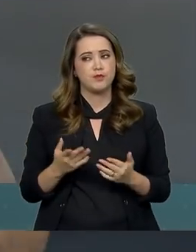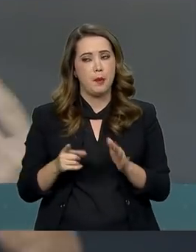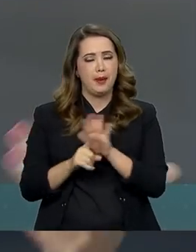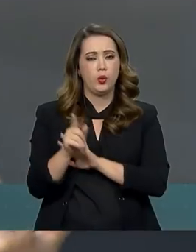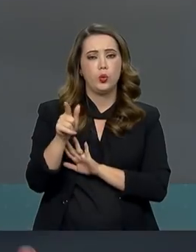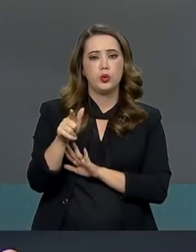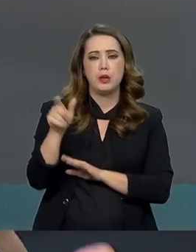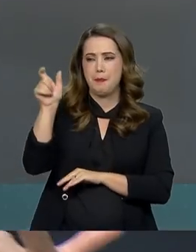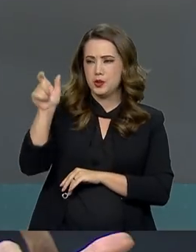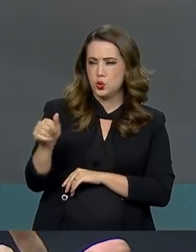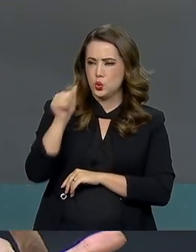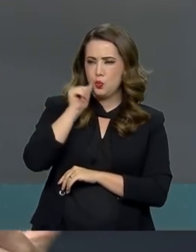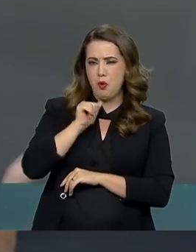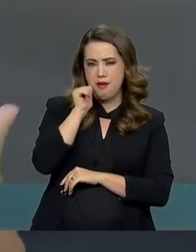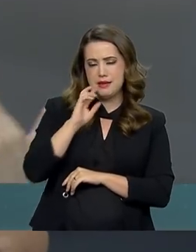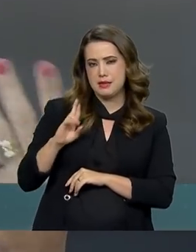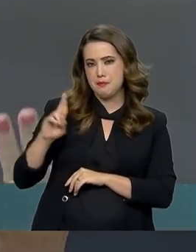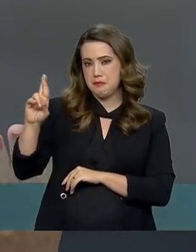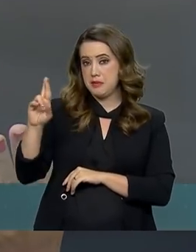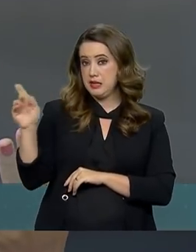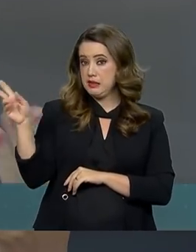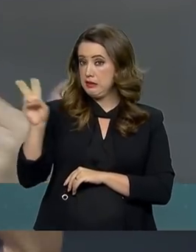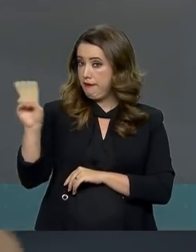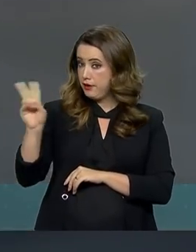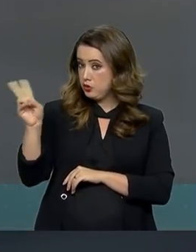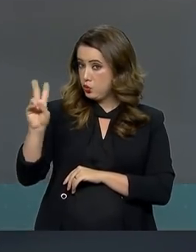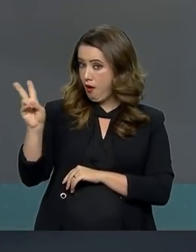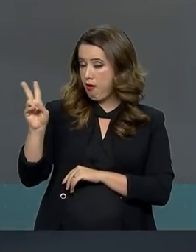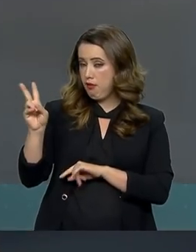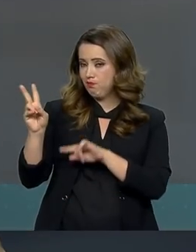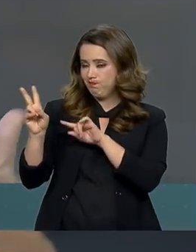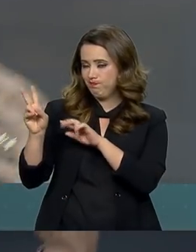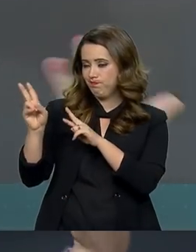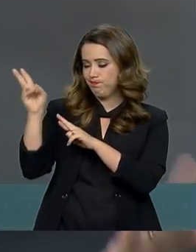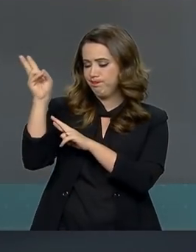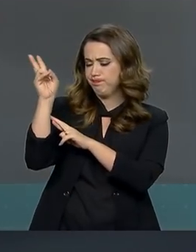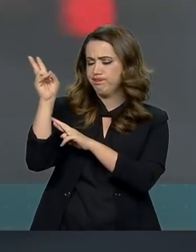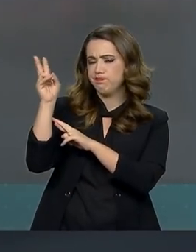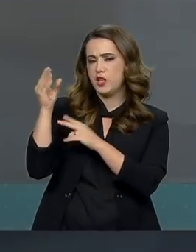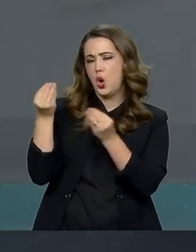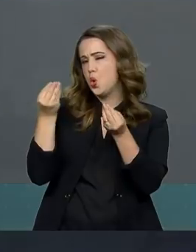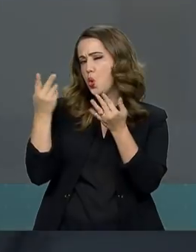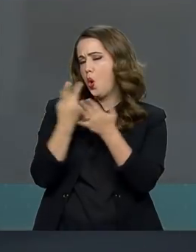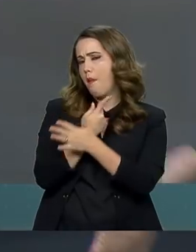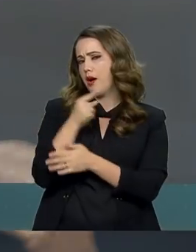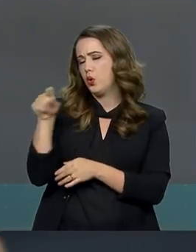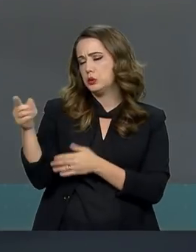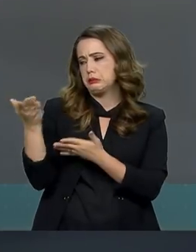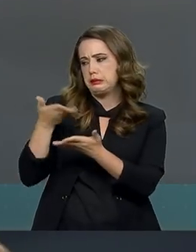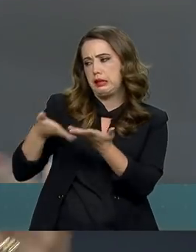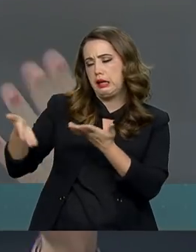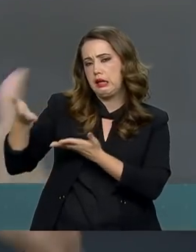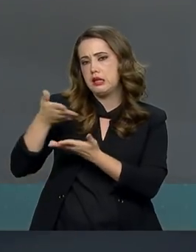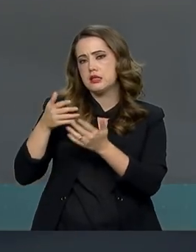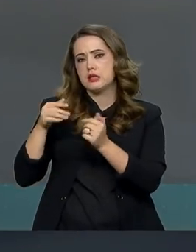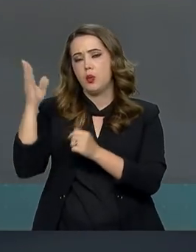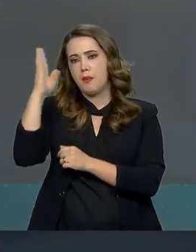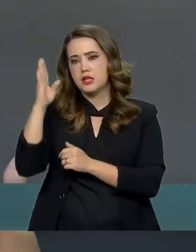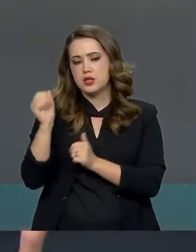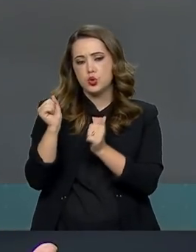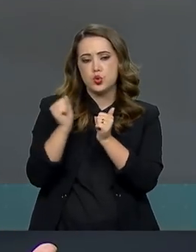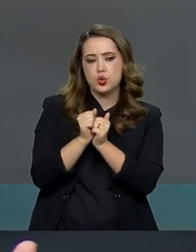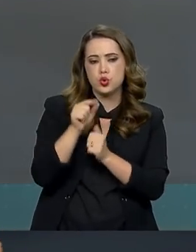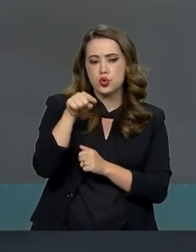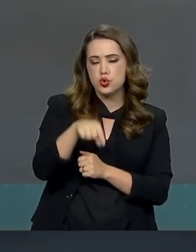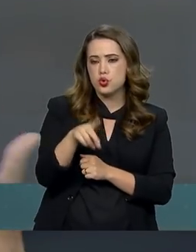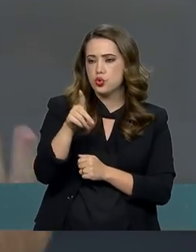vai ficar essa relação entre o governo brasileiro e ela e os diplomatas que agora estão